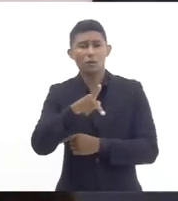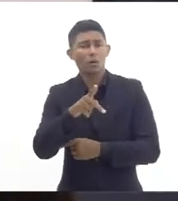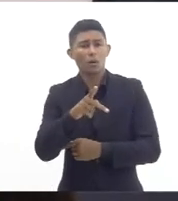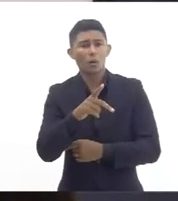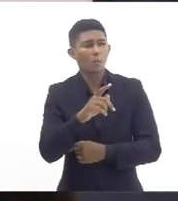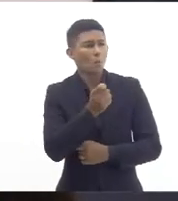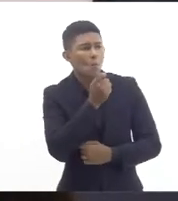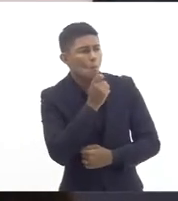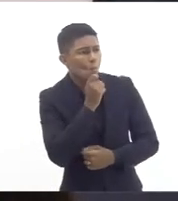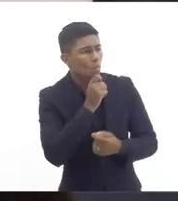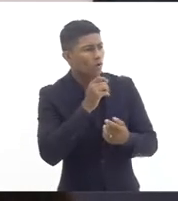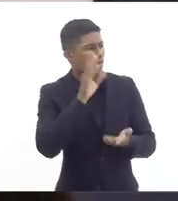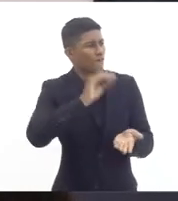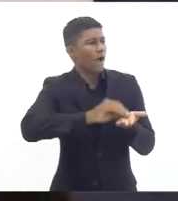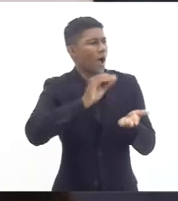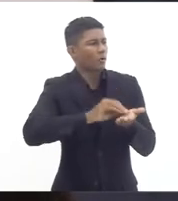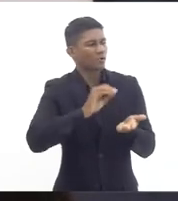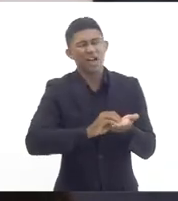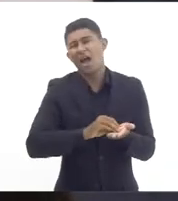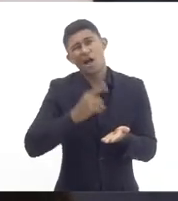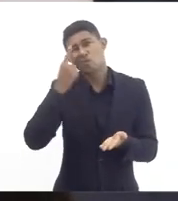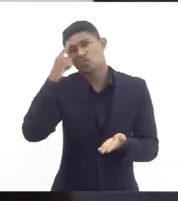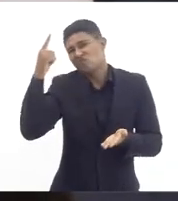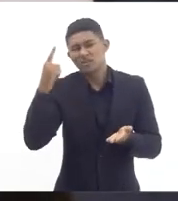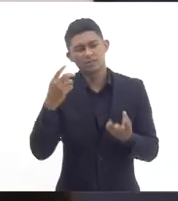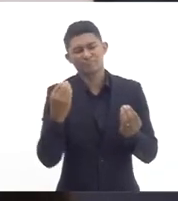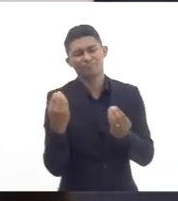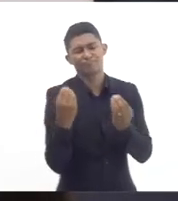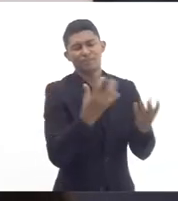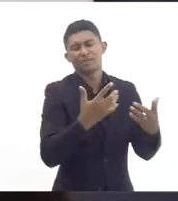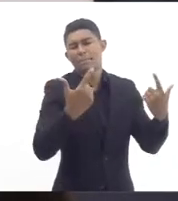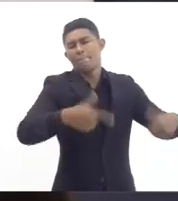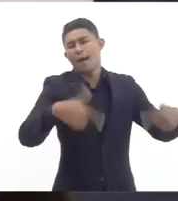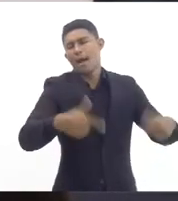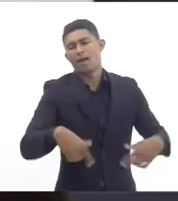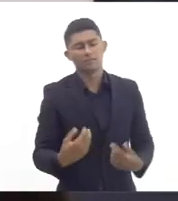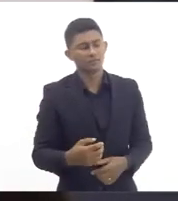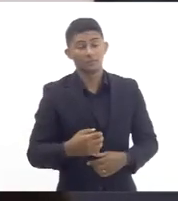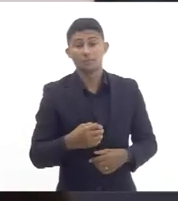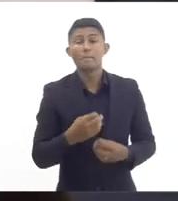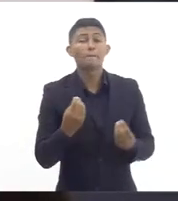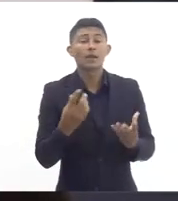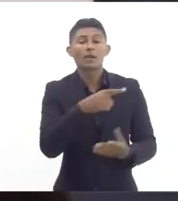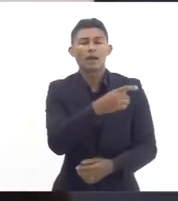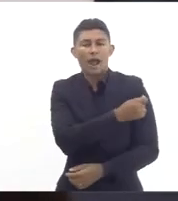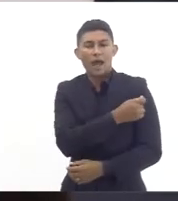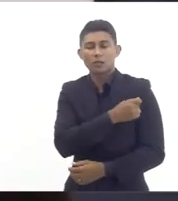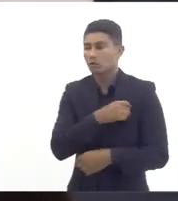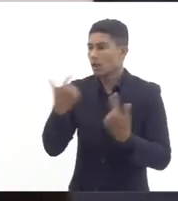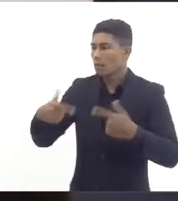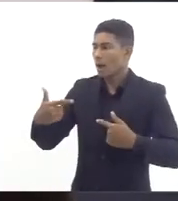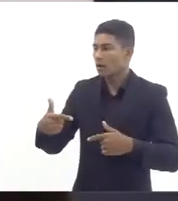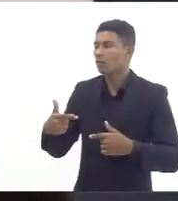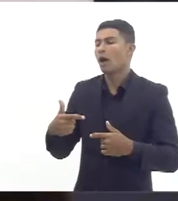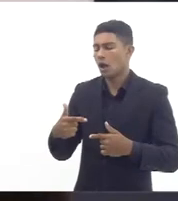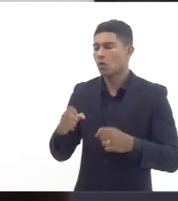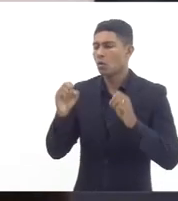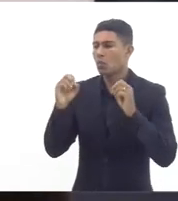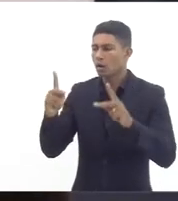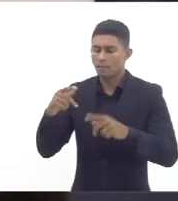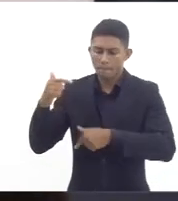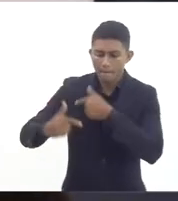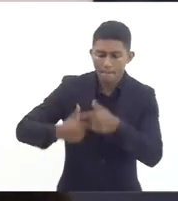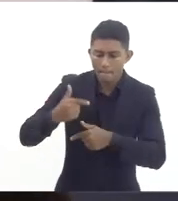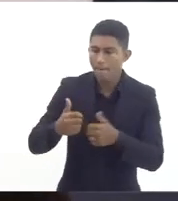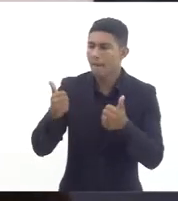substituída por um trabalho dirigido que lança uma nota no final do ano para que esse aluno seja aprovado resolve o